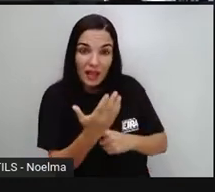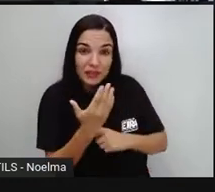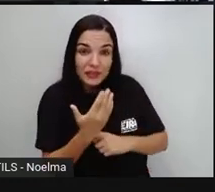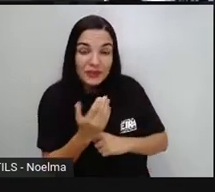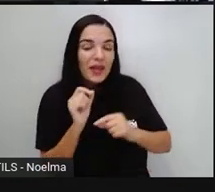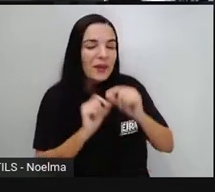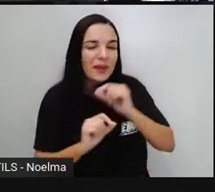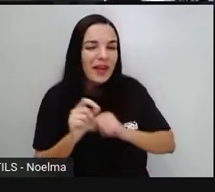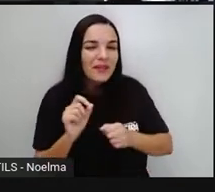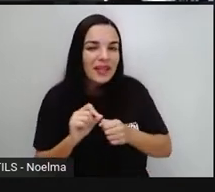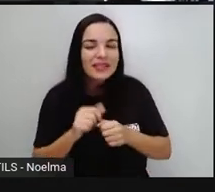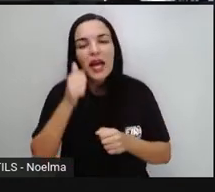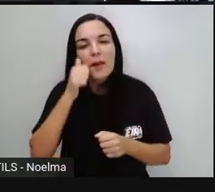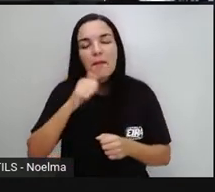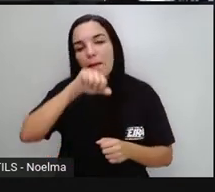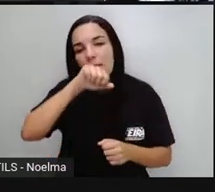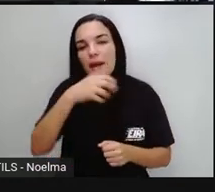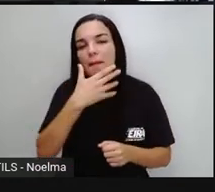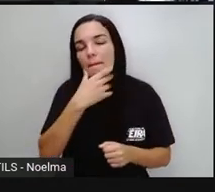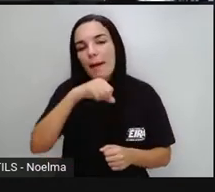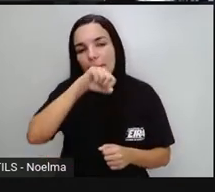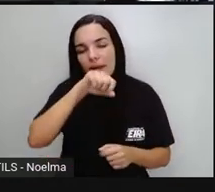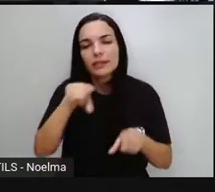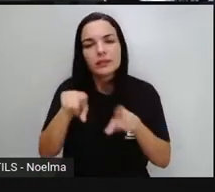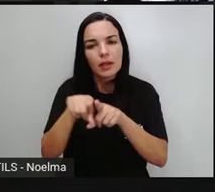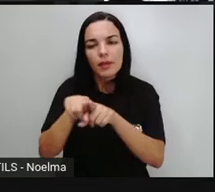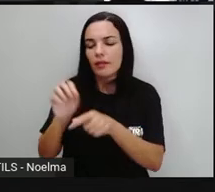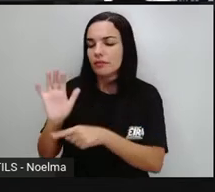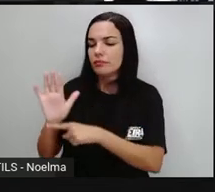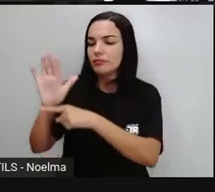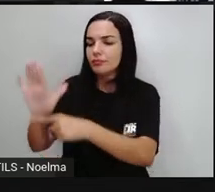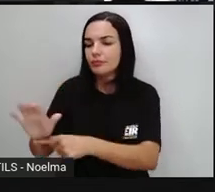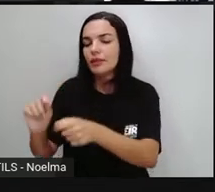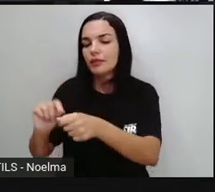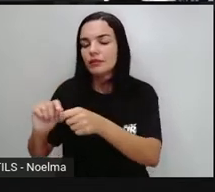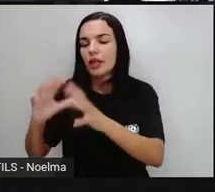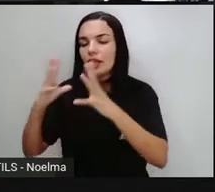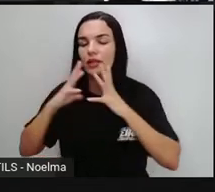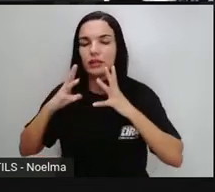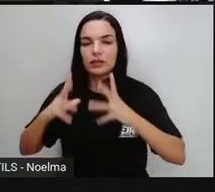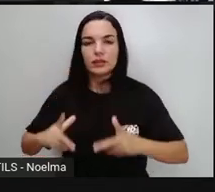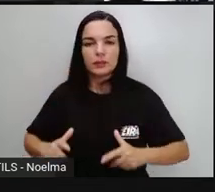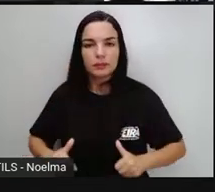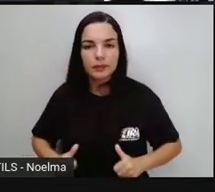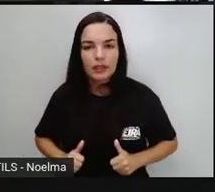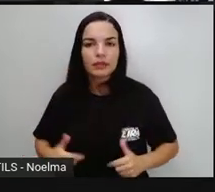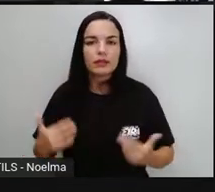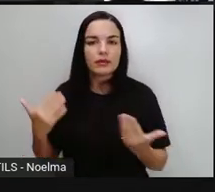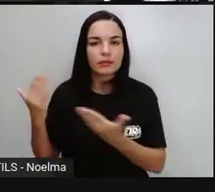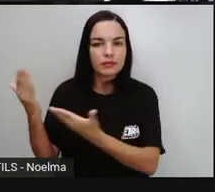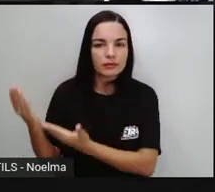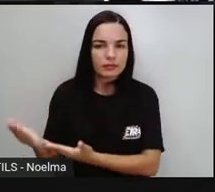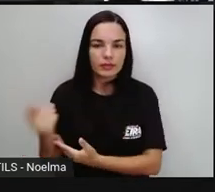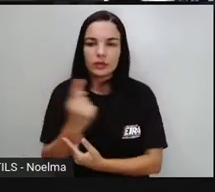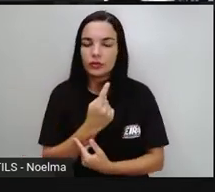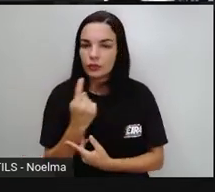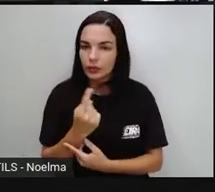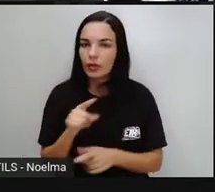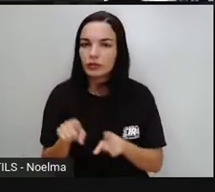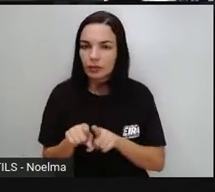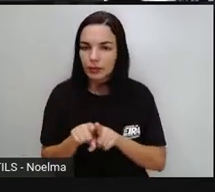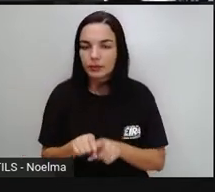desenvolver Essas ações De limpeza De aceio Mas aí São processos De higiene Individual